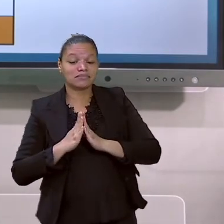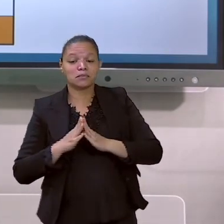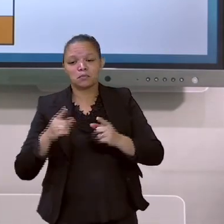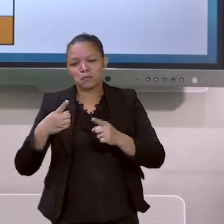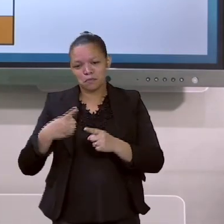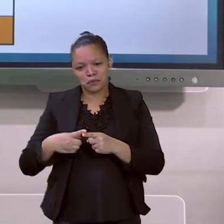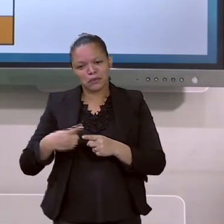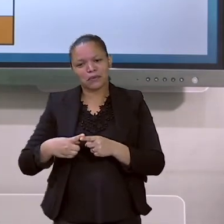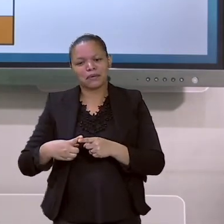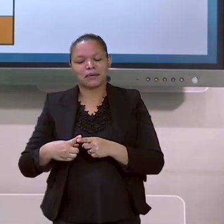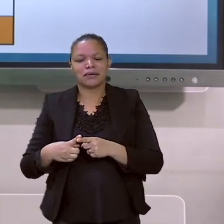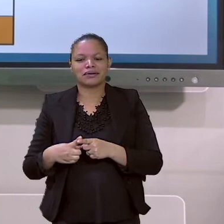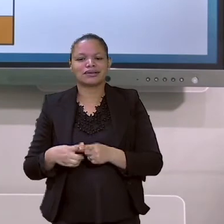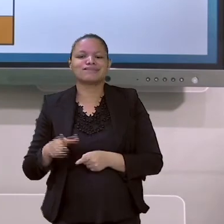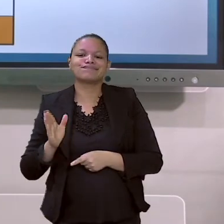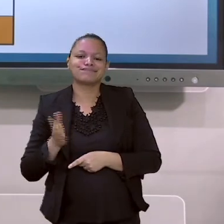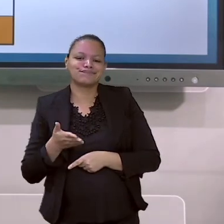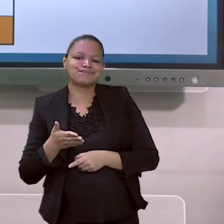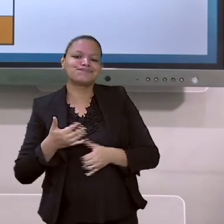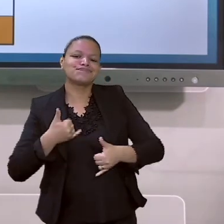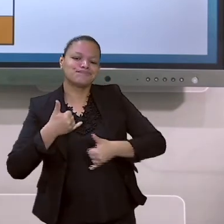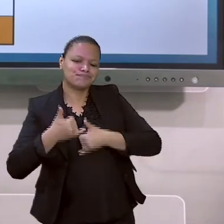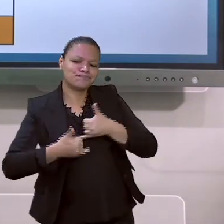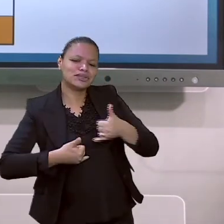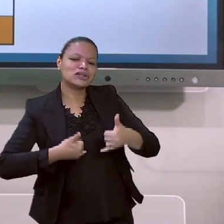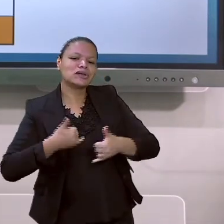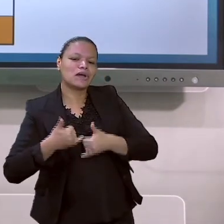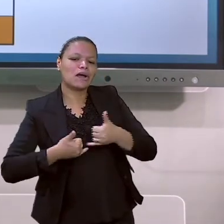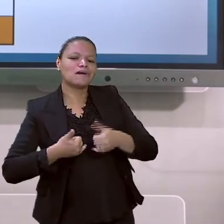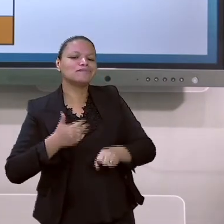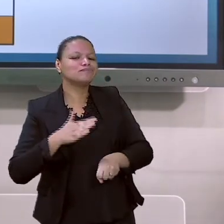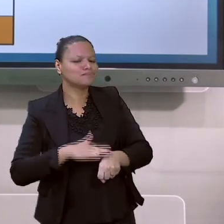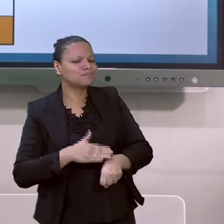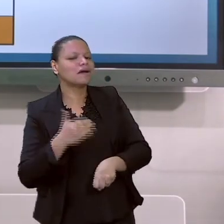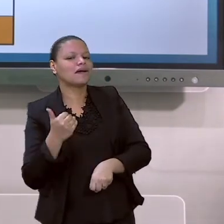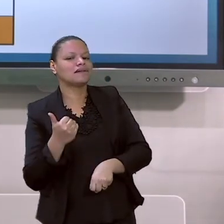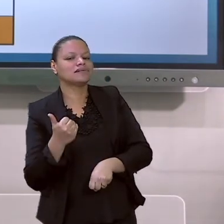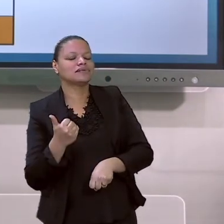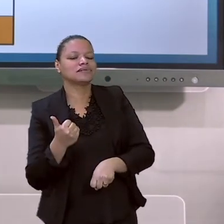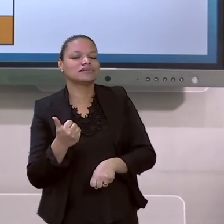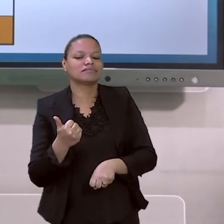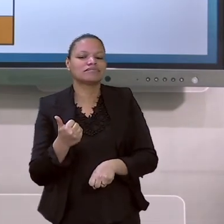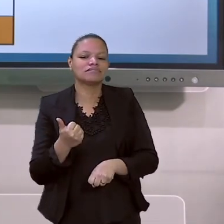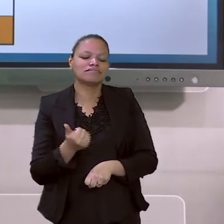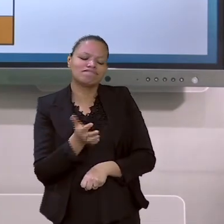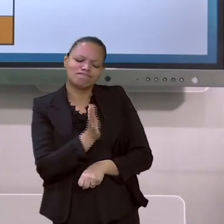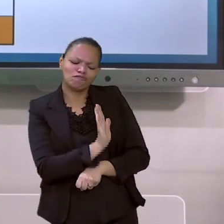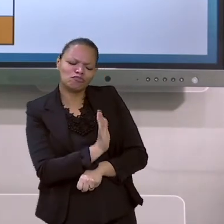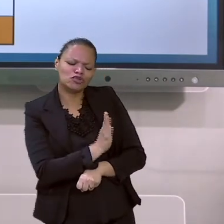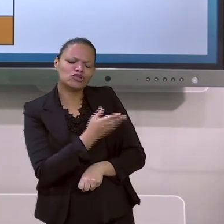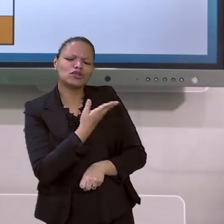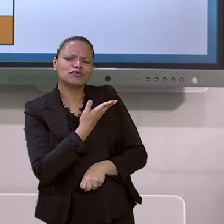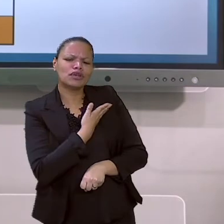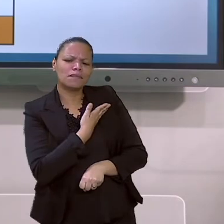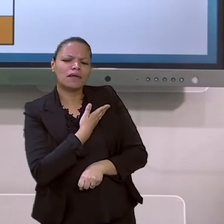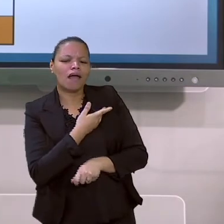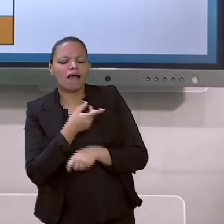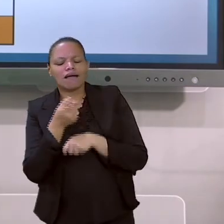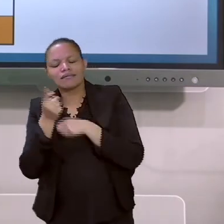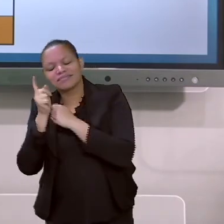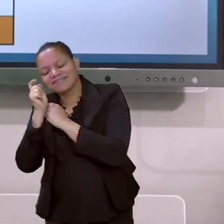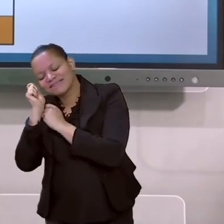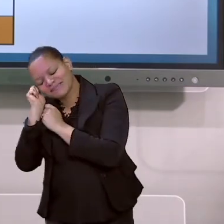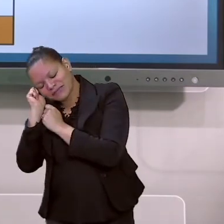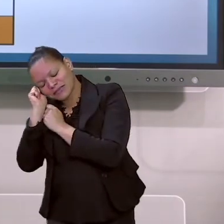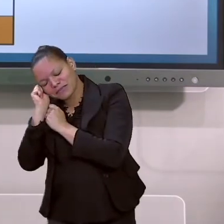pra dentro, já brincou o dia inteiro. Aí eu despedia dos meus amigos e ia dormir. Mas a minha rua era uma rua